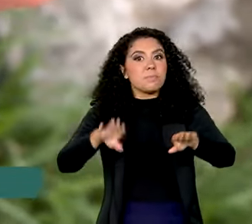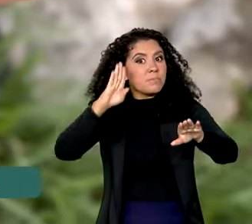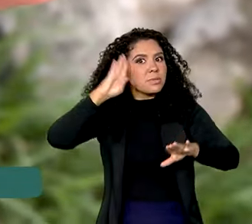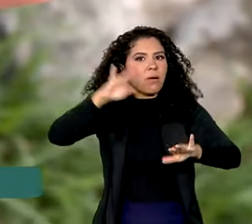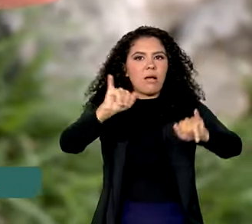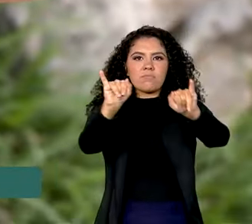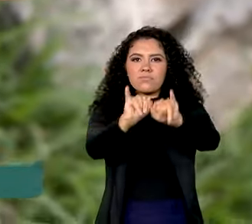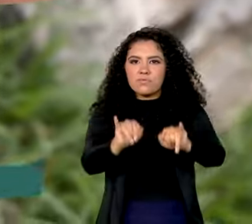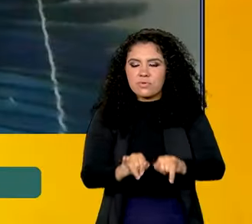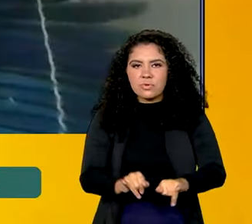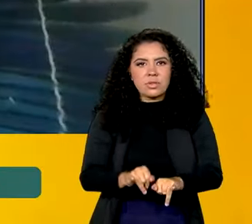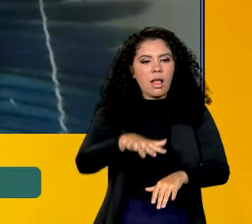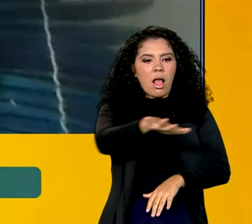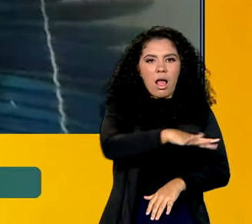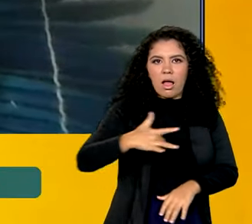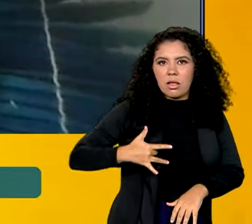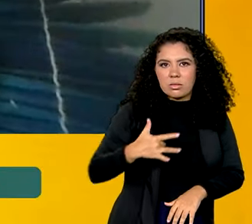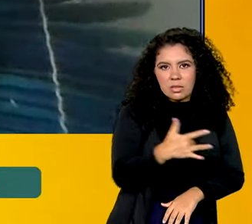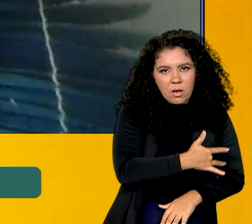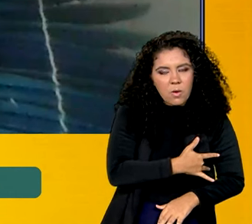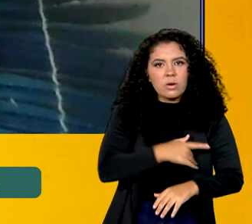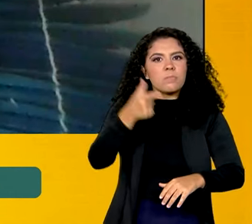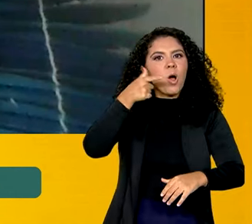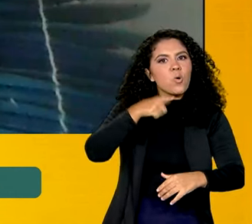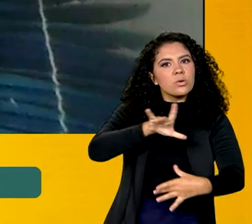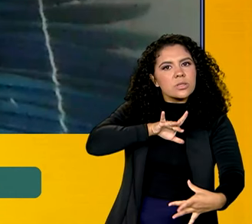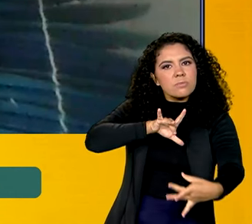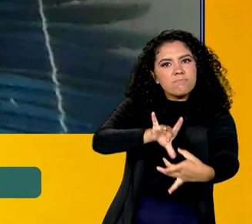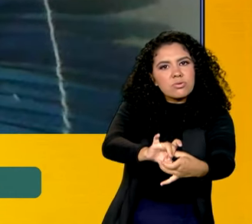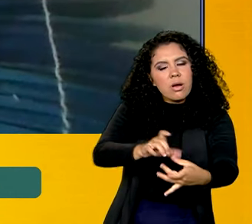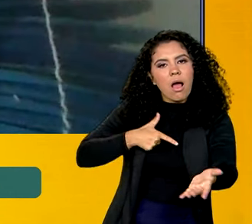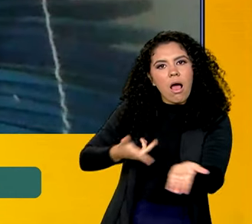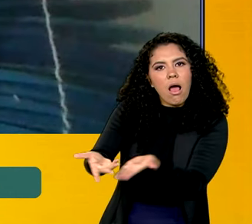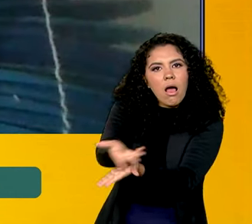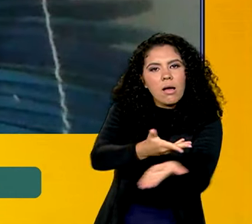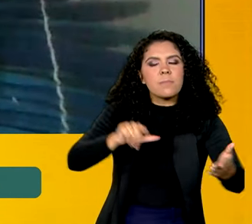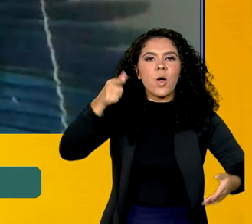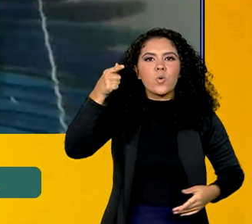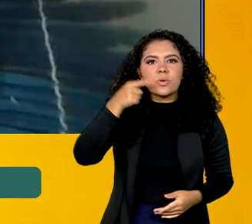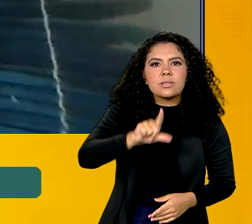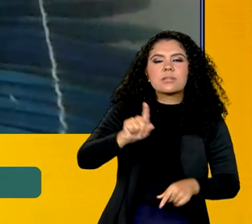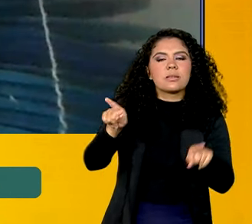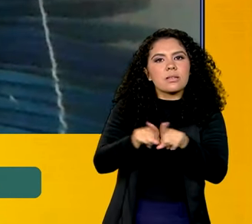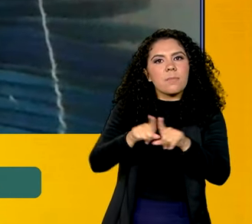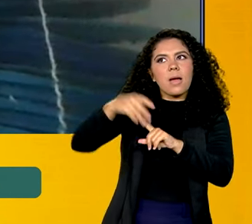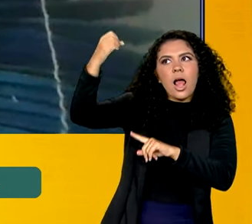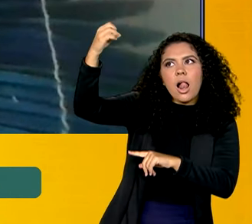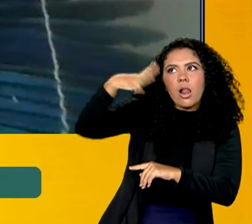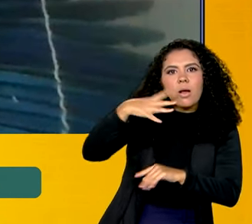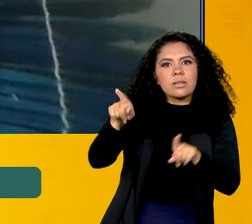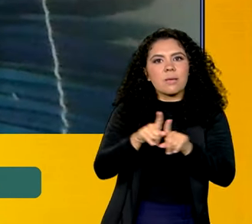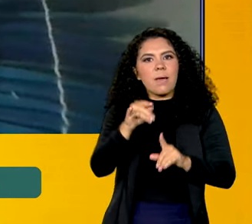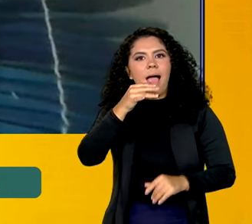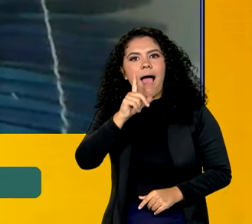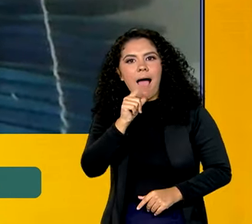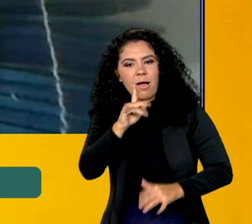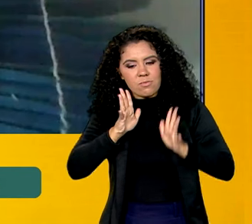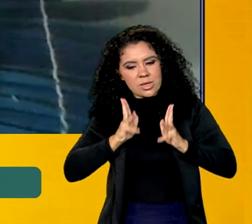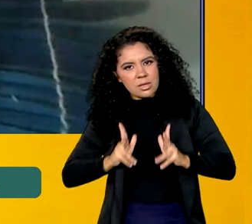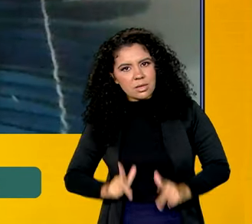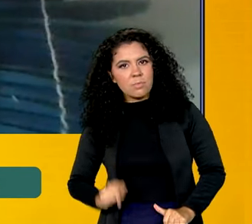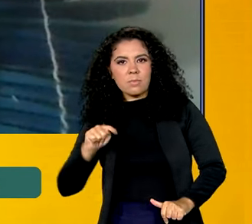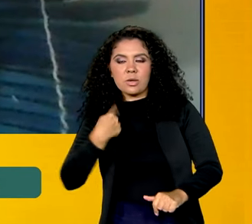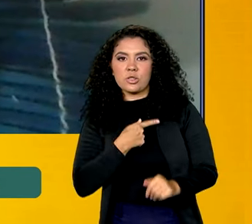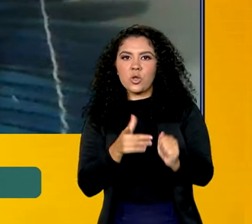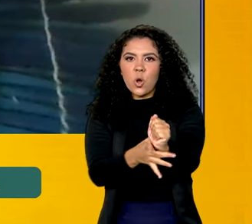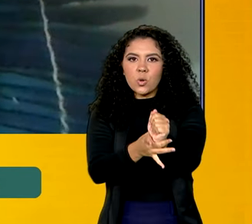das unidades de saúde, levando em conectividade, acesso à energia, água potável para a gente garantir a fixação